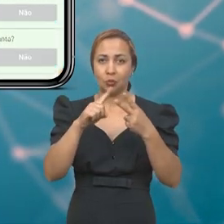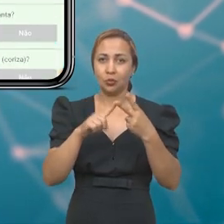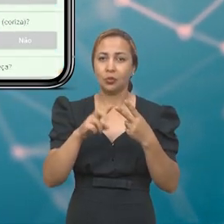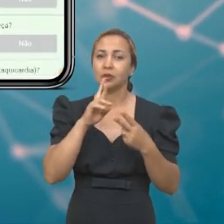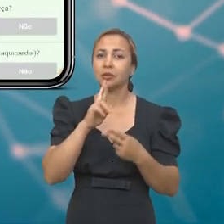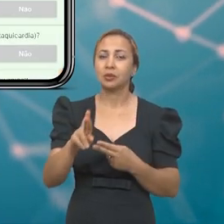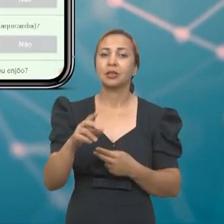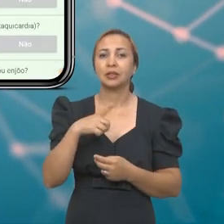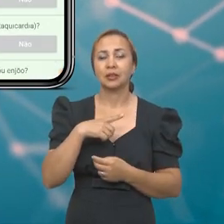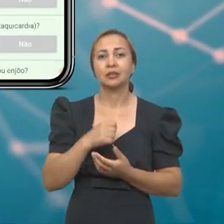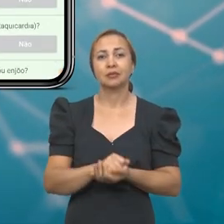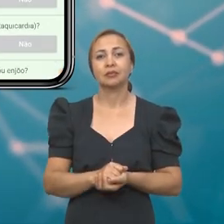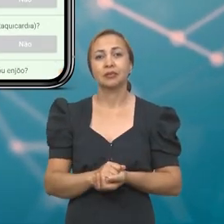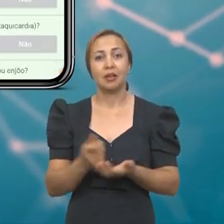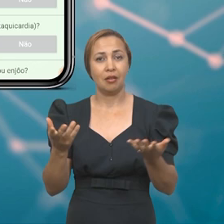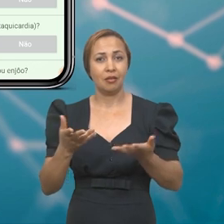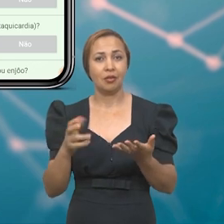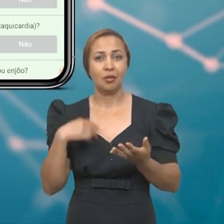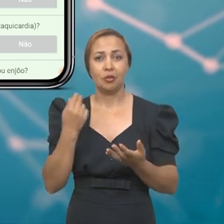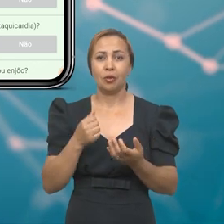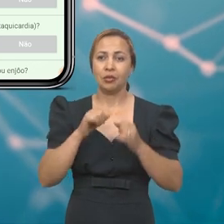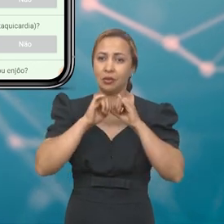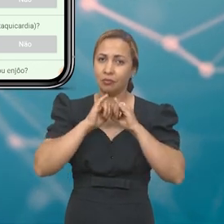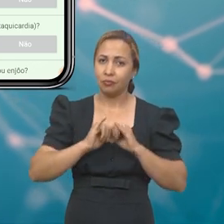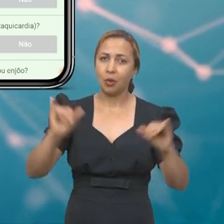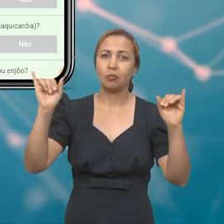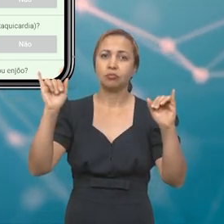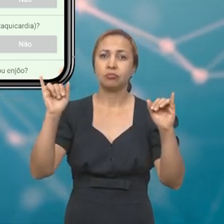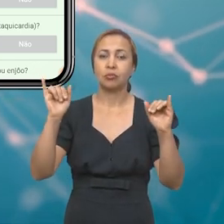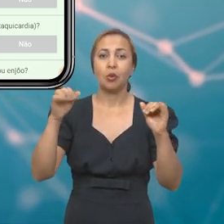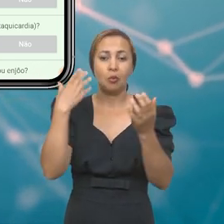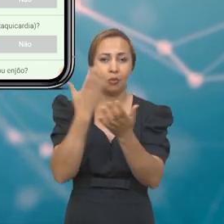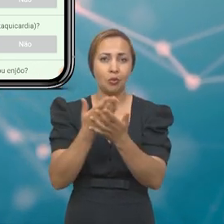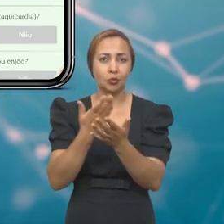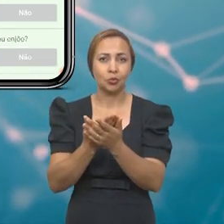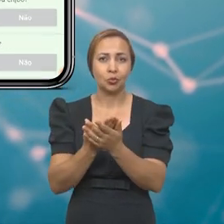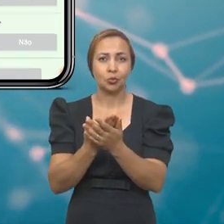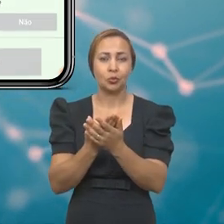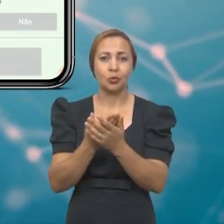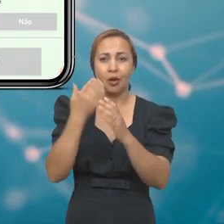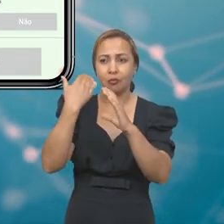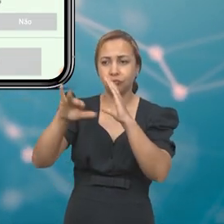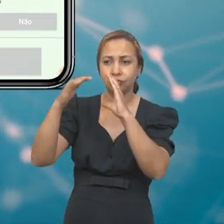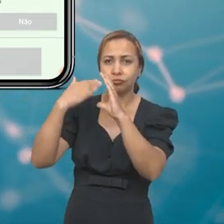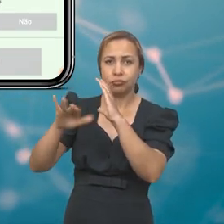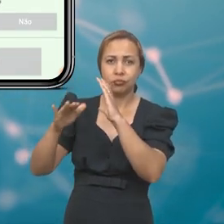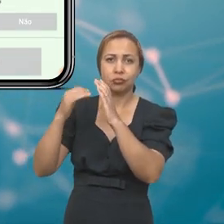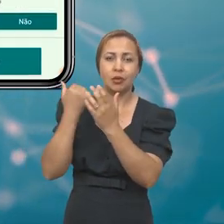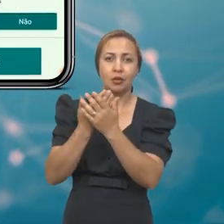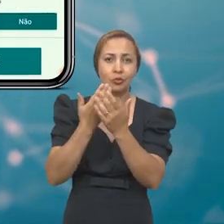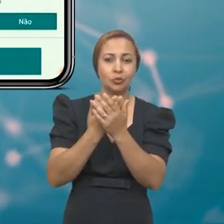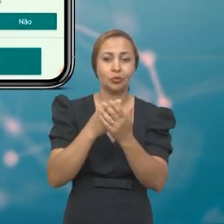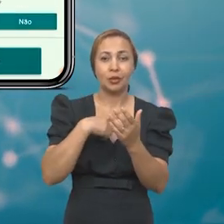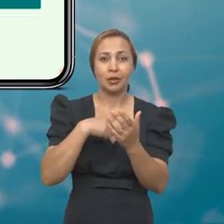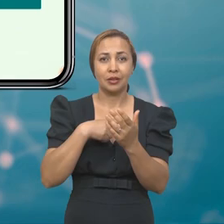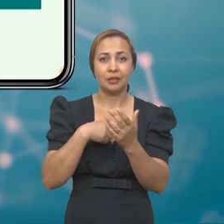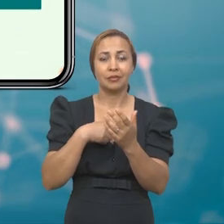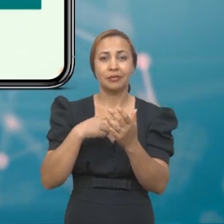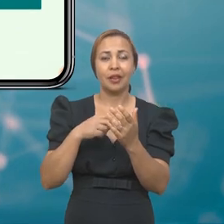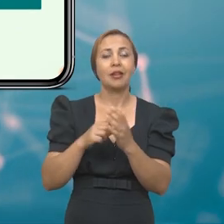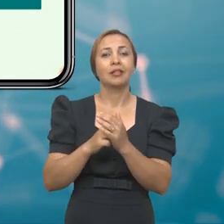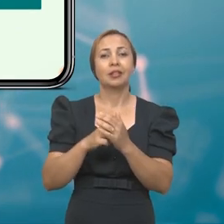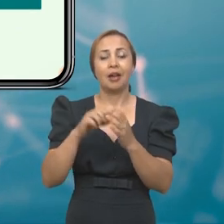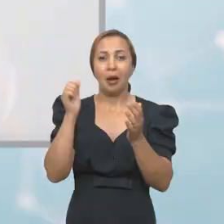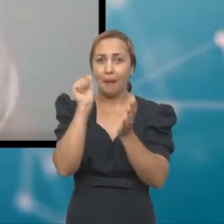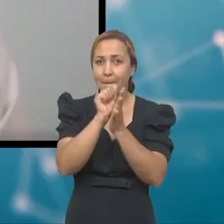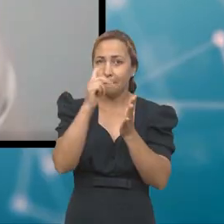dois foram os resultados que a gente obteve. E aí, recentemente, a gente publicou um estudo em que esse estudo contém o que